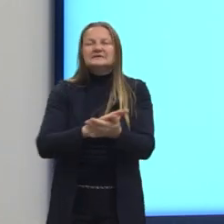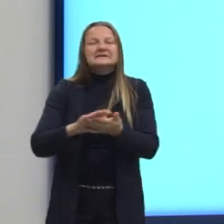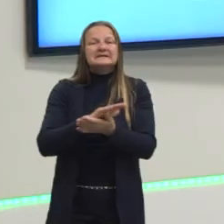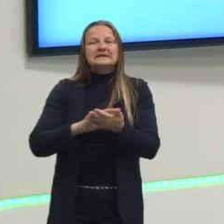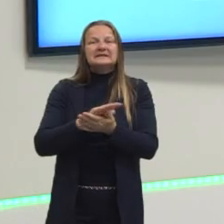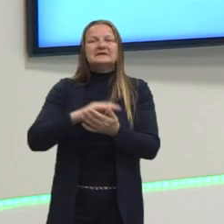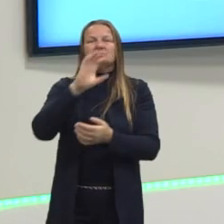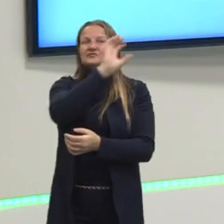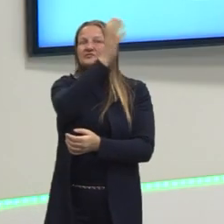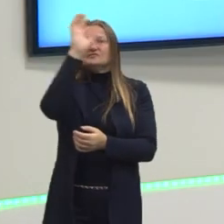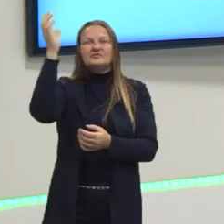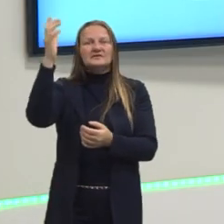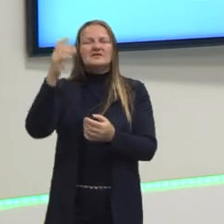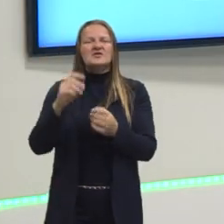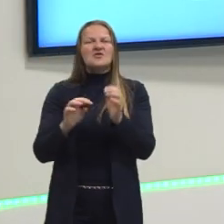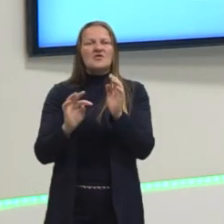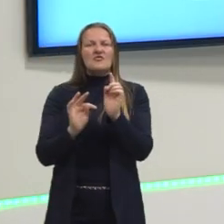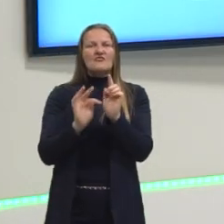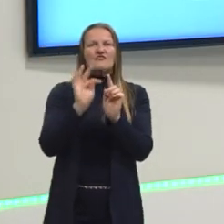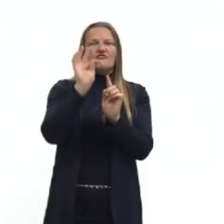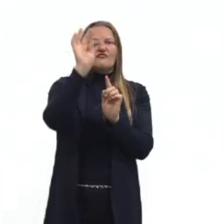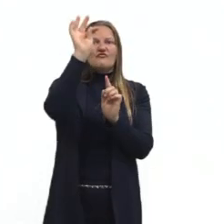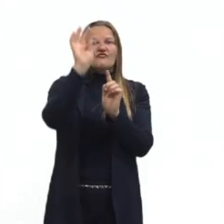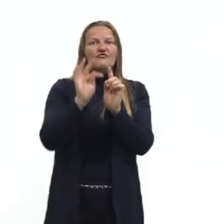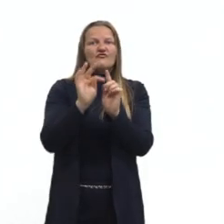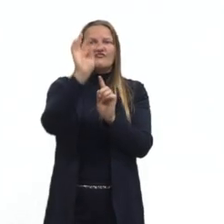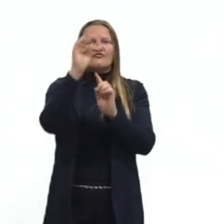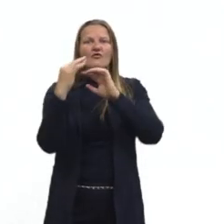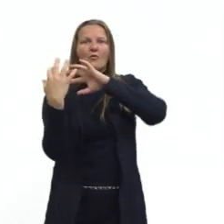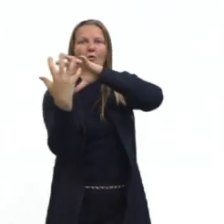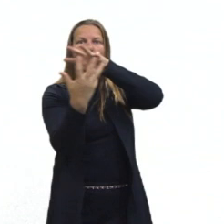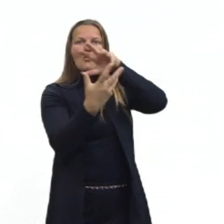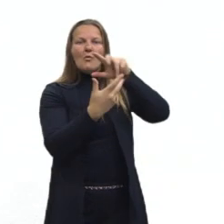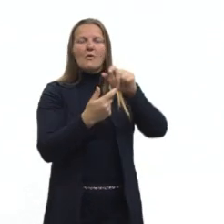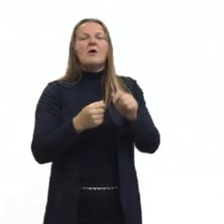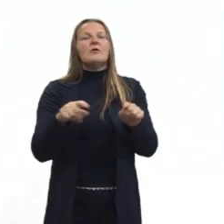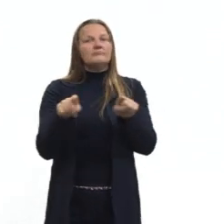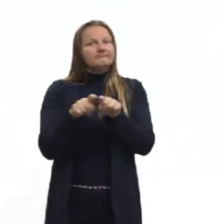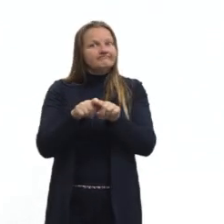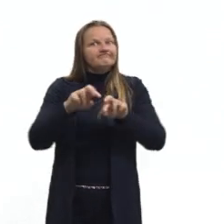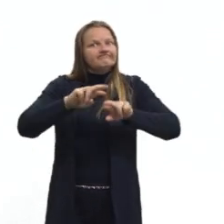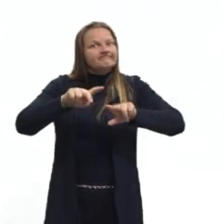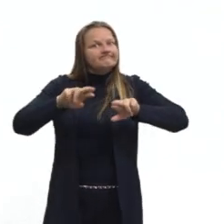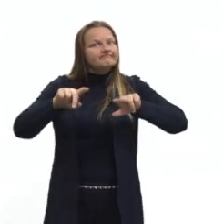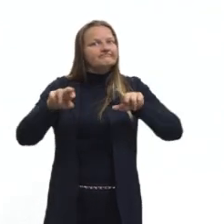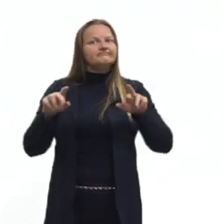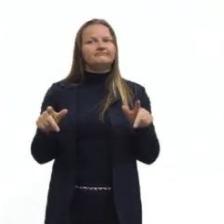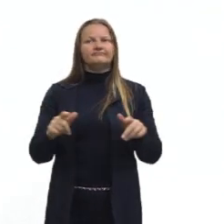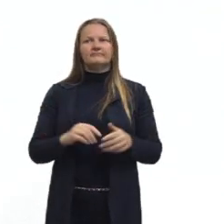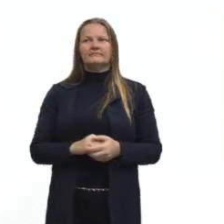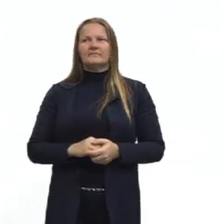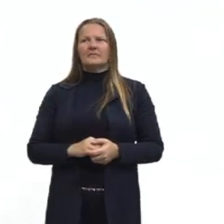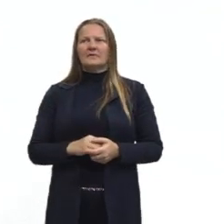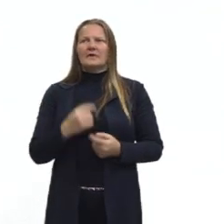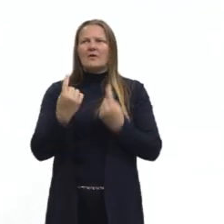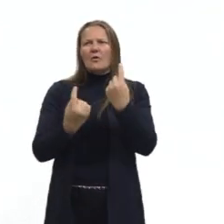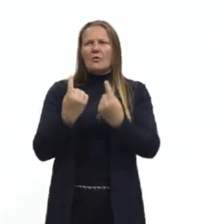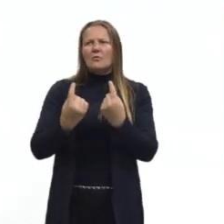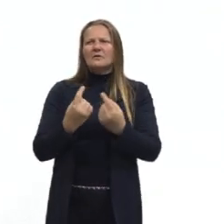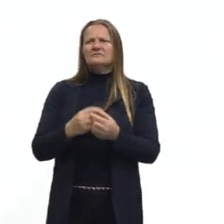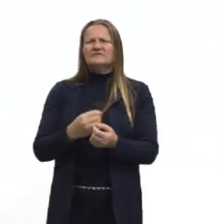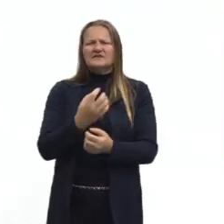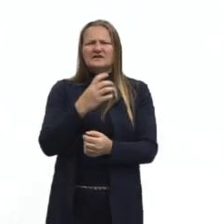climática. Então, não vai dar tempo de nós vermos tudo hoje. Na parte 1, nós vamos ver até a